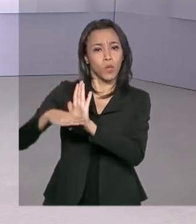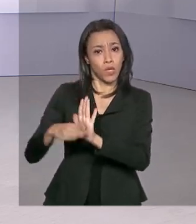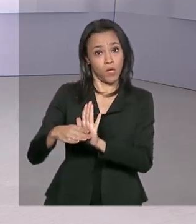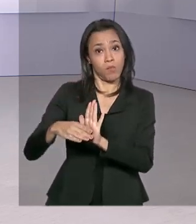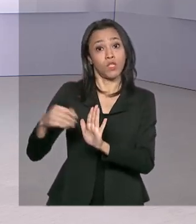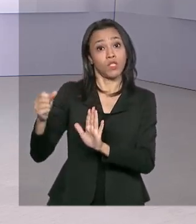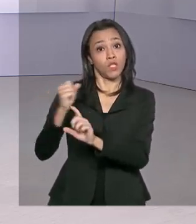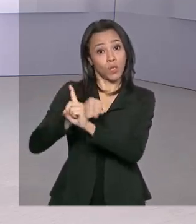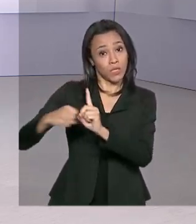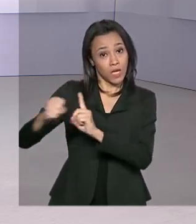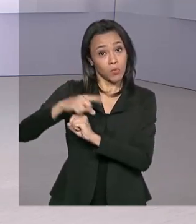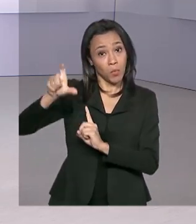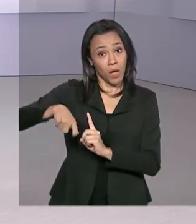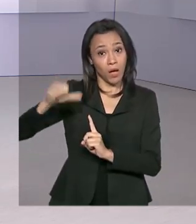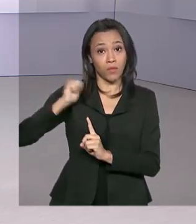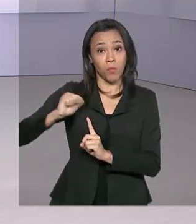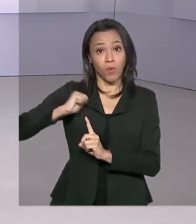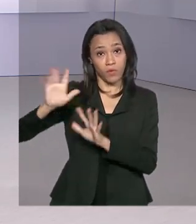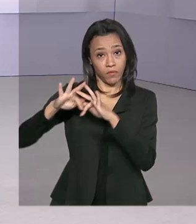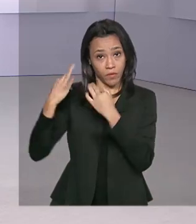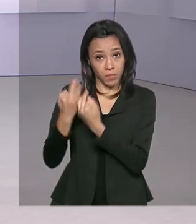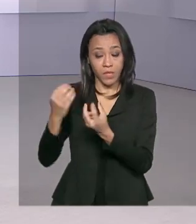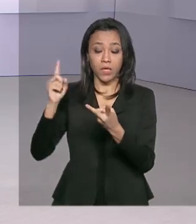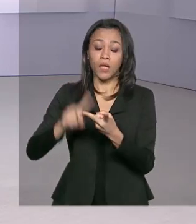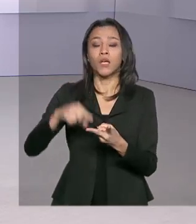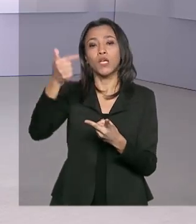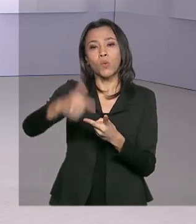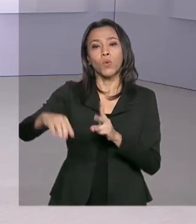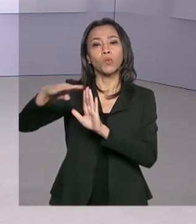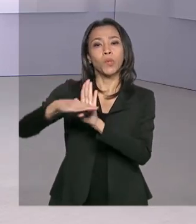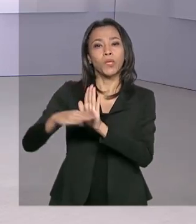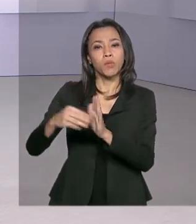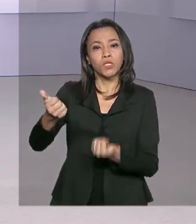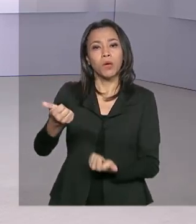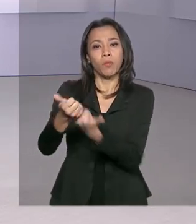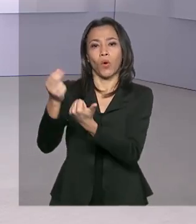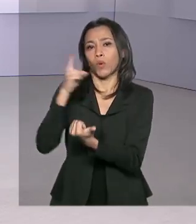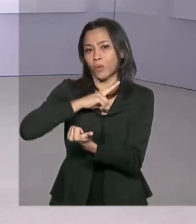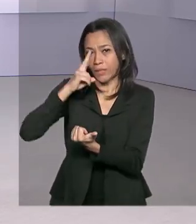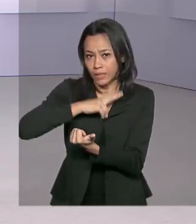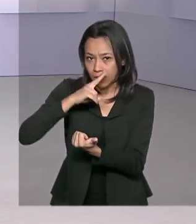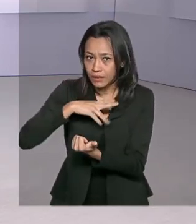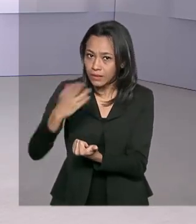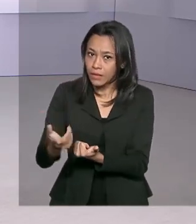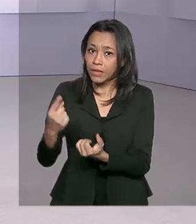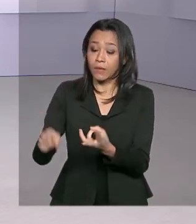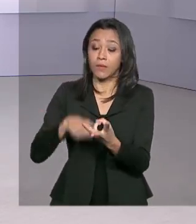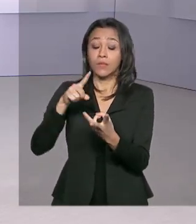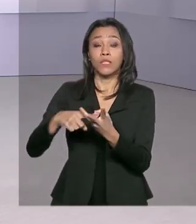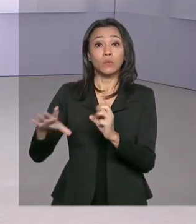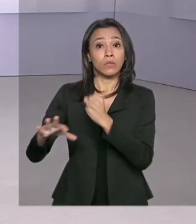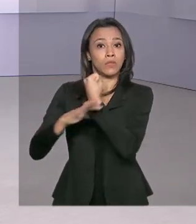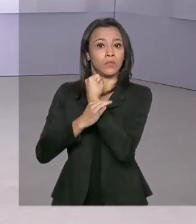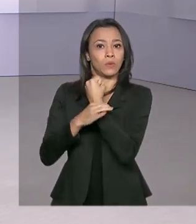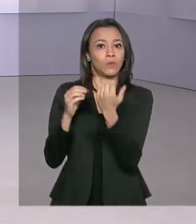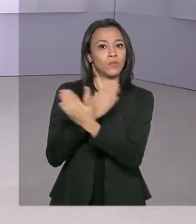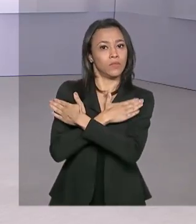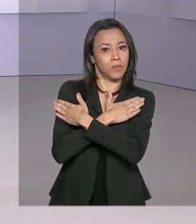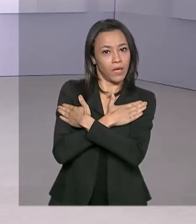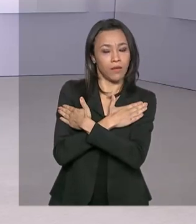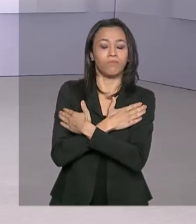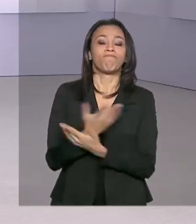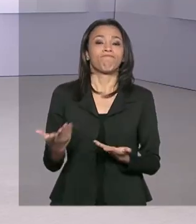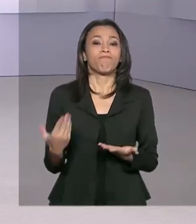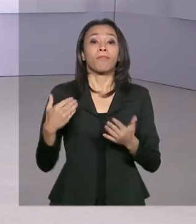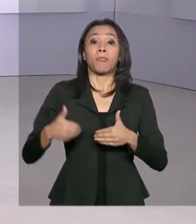como o Bolsa Família, o Programa Emergencial de Manutenção do Emprego e Renda e o Seguro Desemprego. De acordo com o